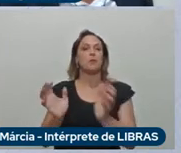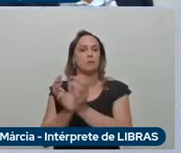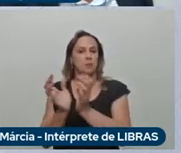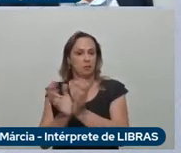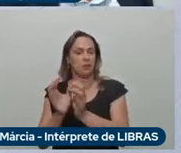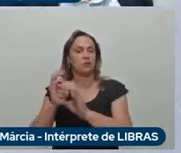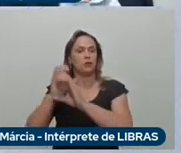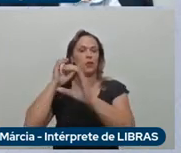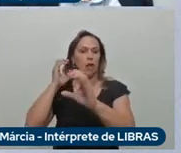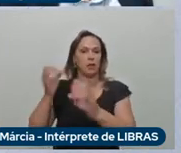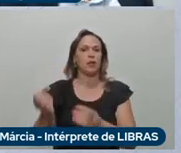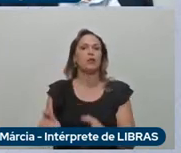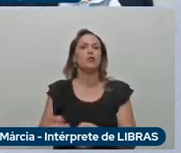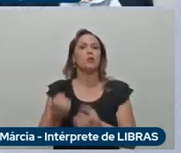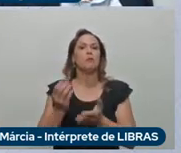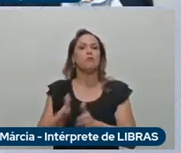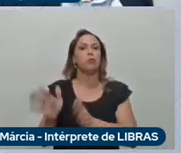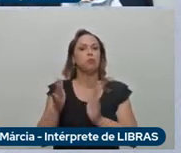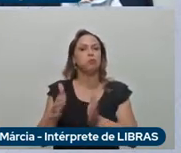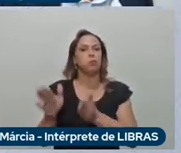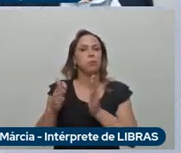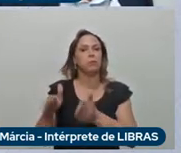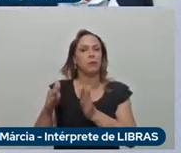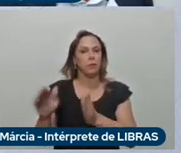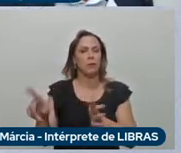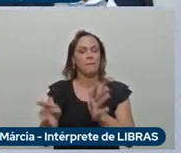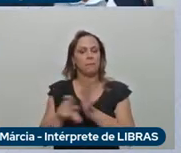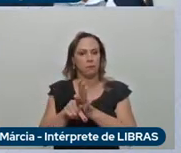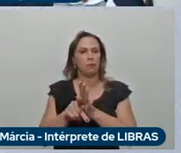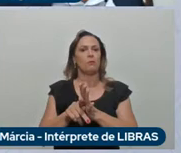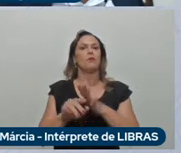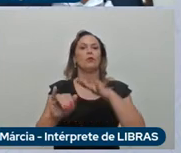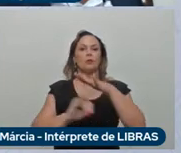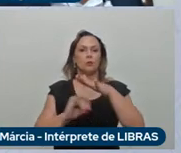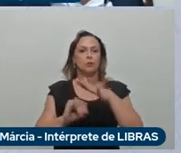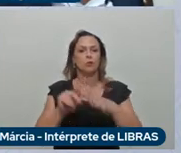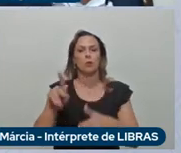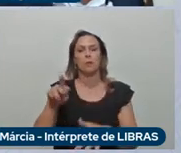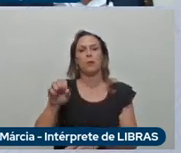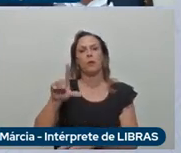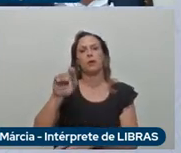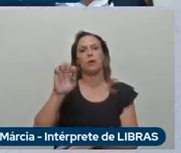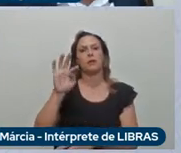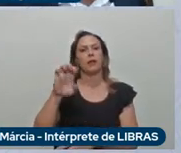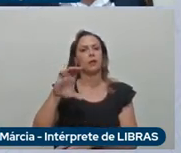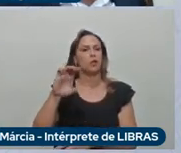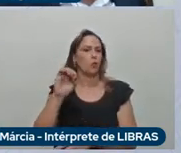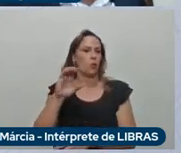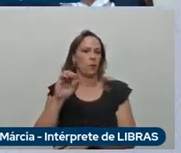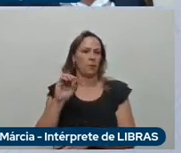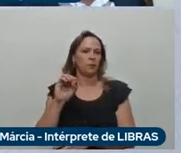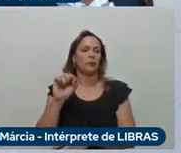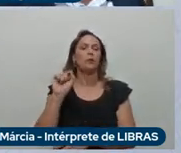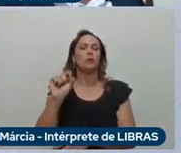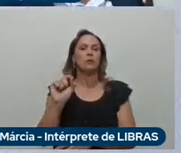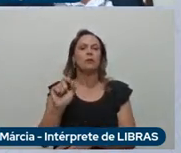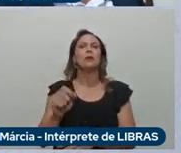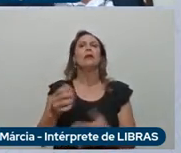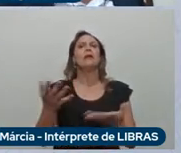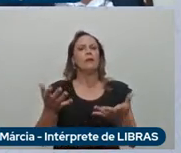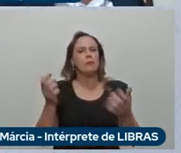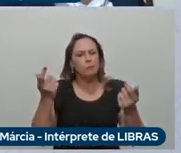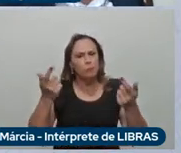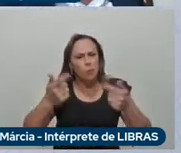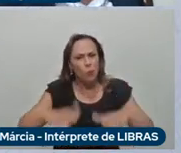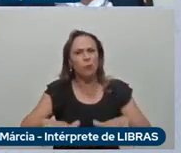pertencente ao Instituto Politécnico, e, com breves palavras, eu reitero essa importância da parceria entre